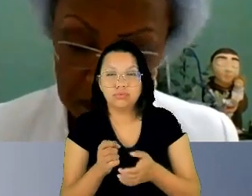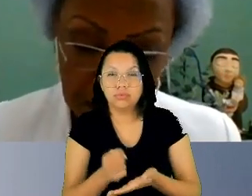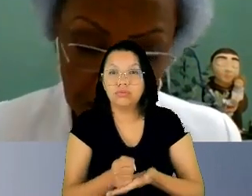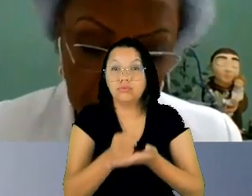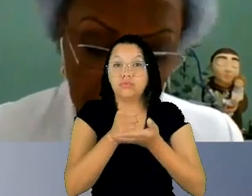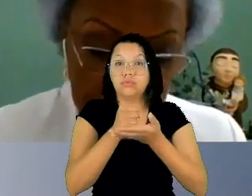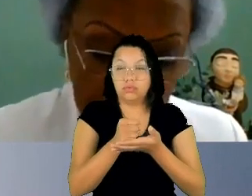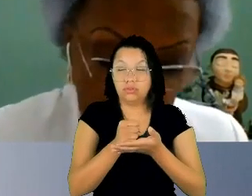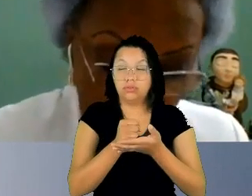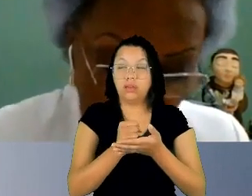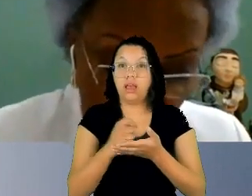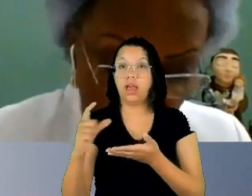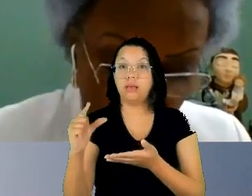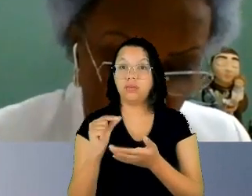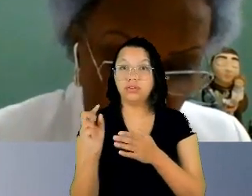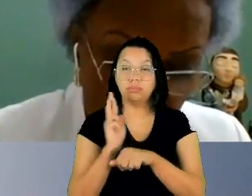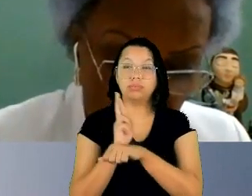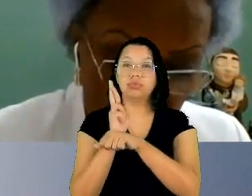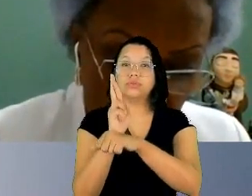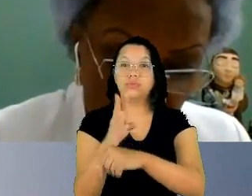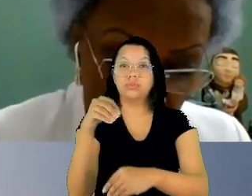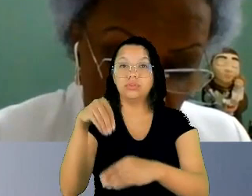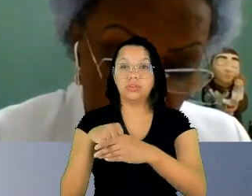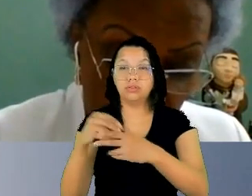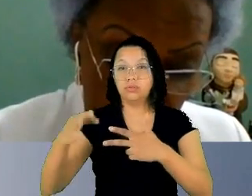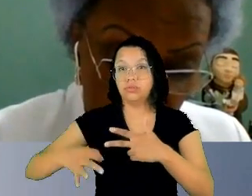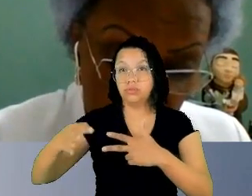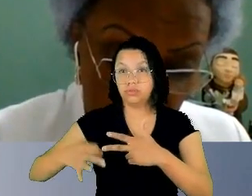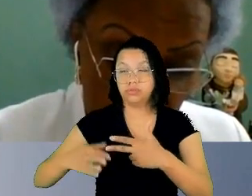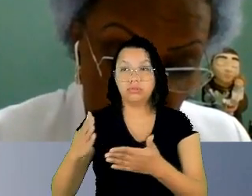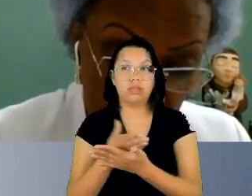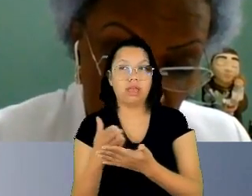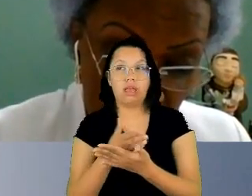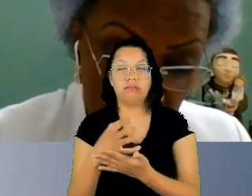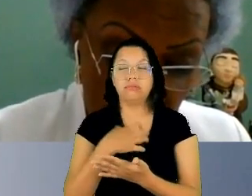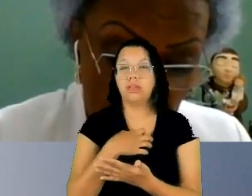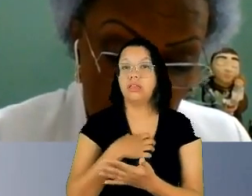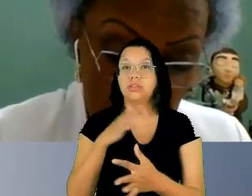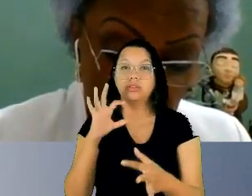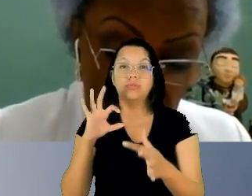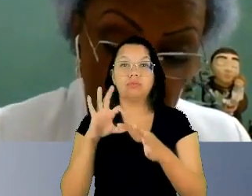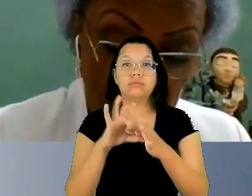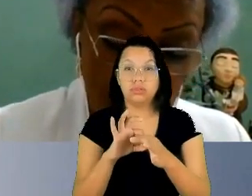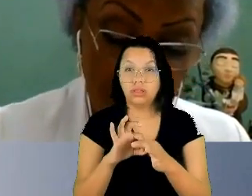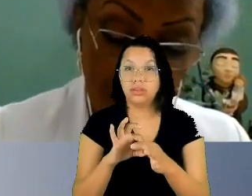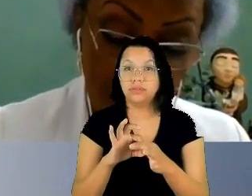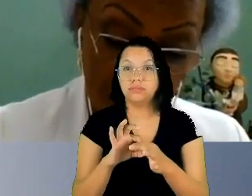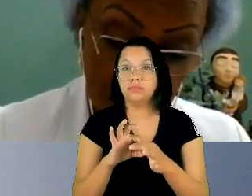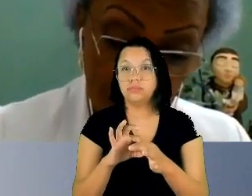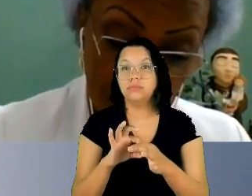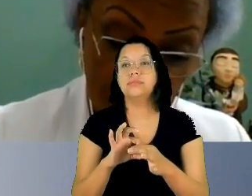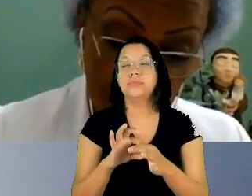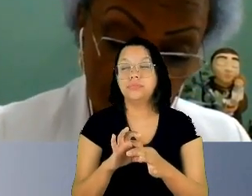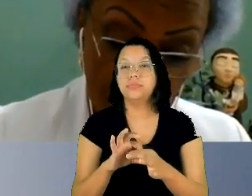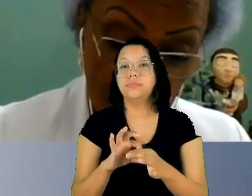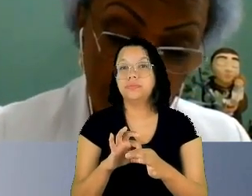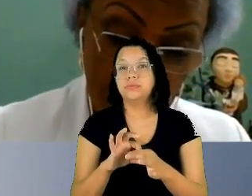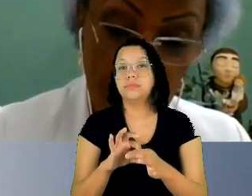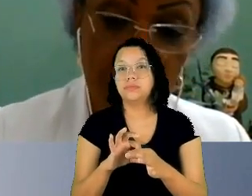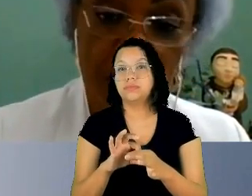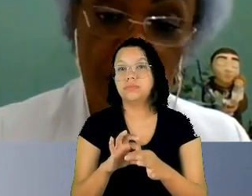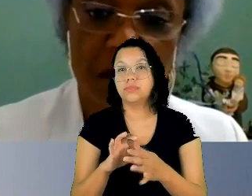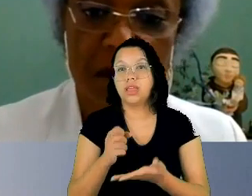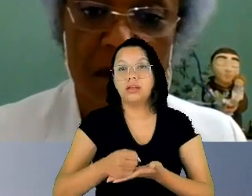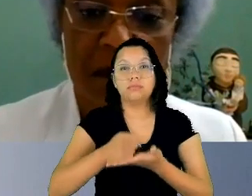judiciário de alguma forma se conecta com os fenômenos que sustentam a violência contra a mulher. Como dizia a professora Flávia a